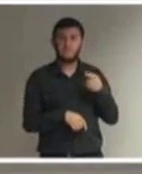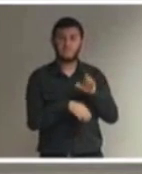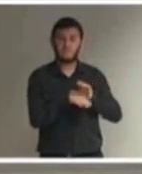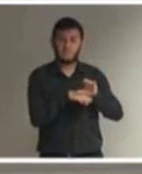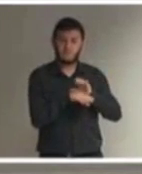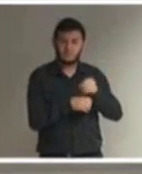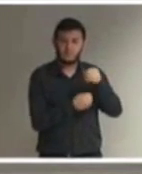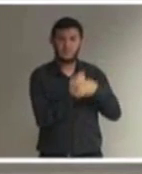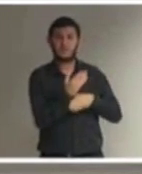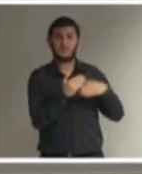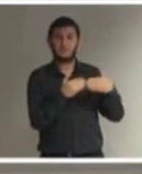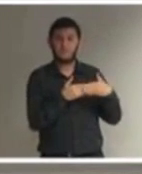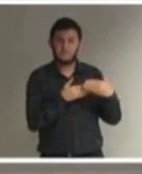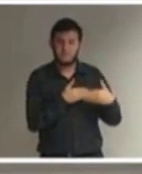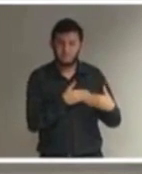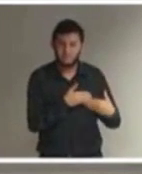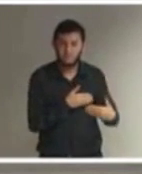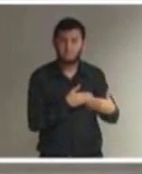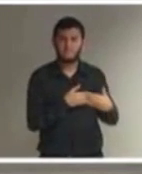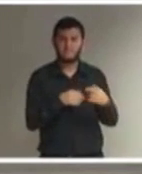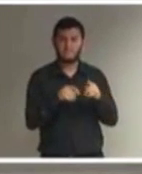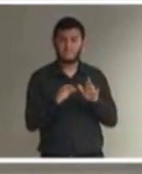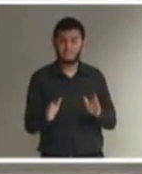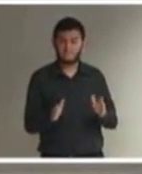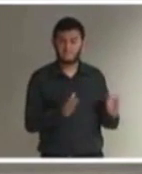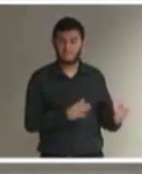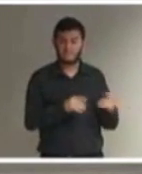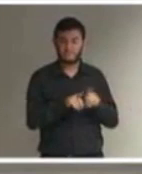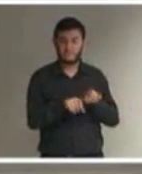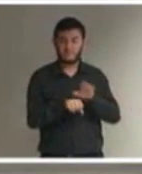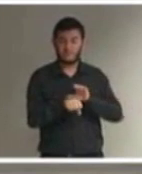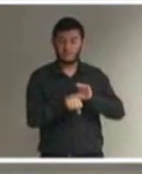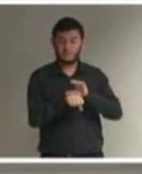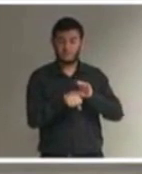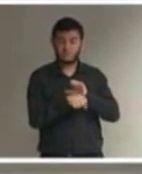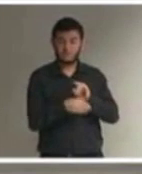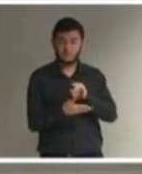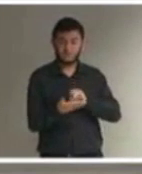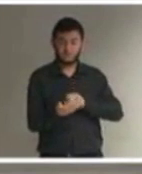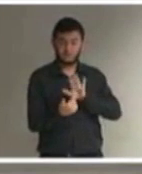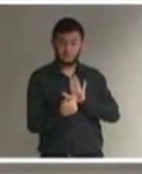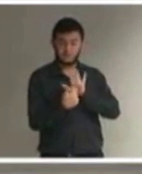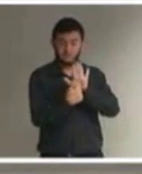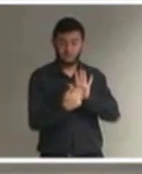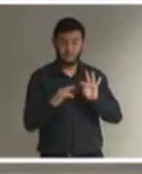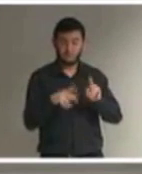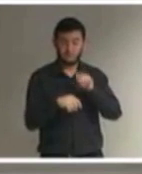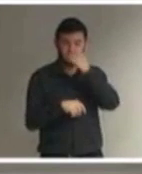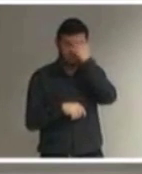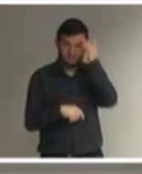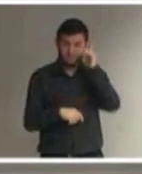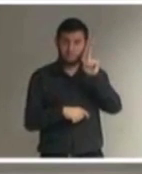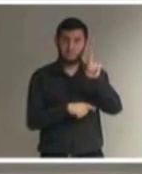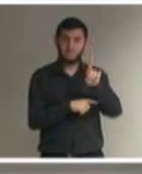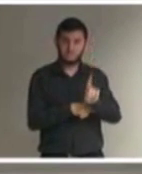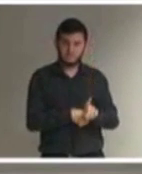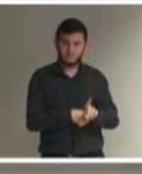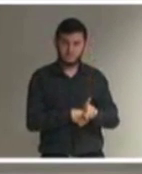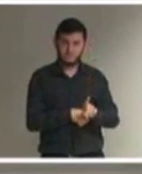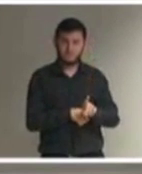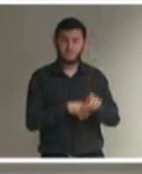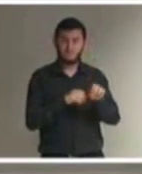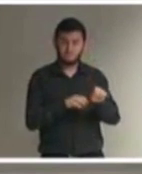A nossa Constituição, ela, além de garantir que todos têm direito à educação, ela